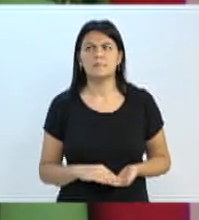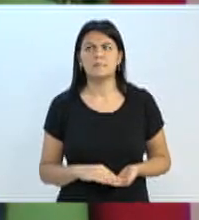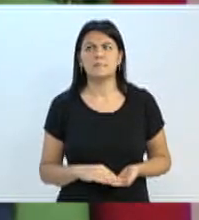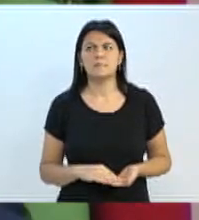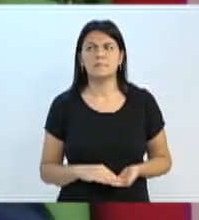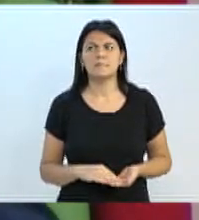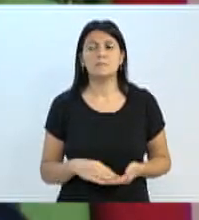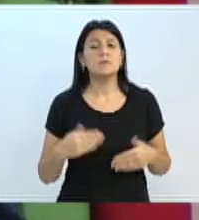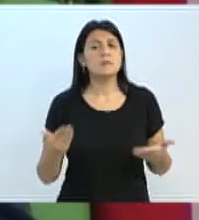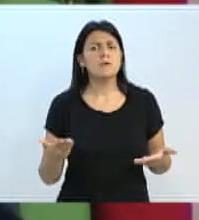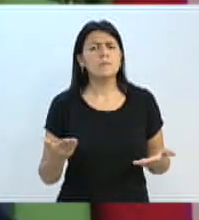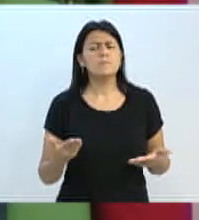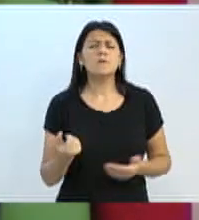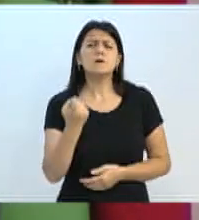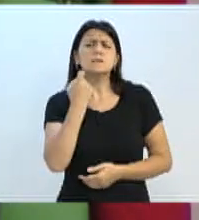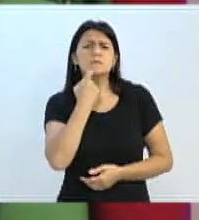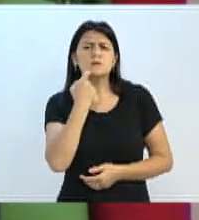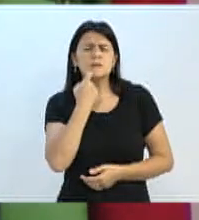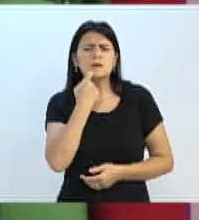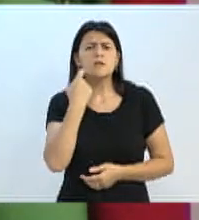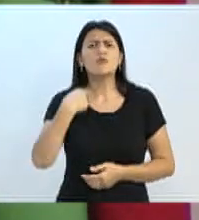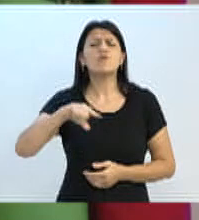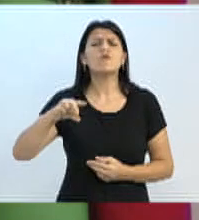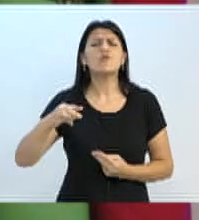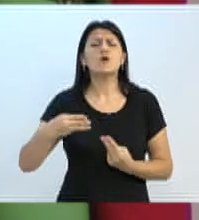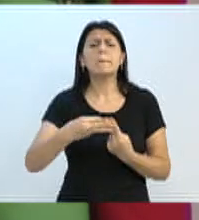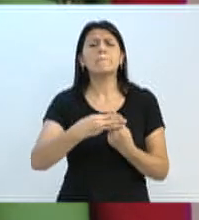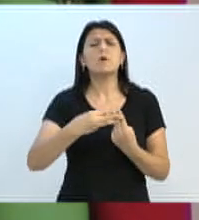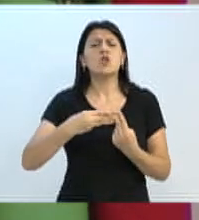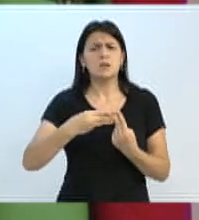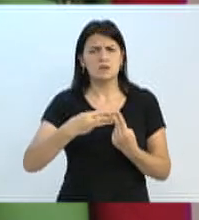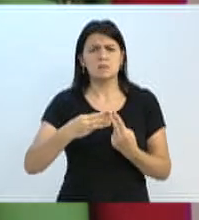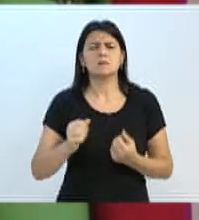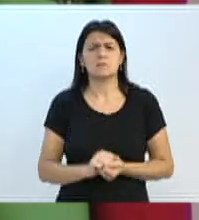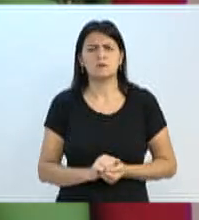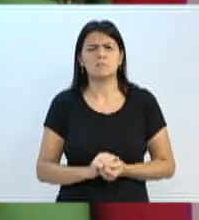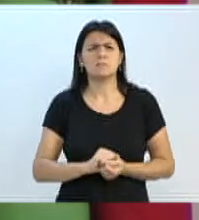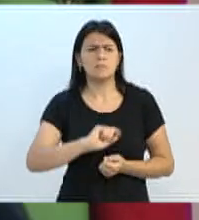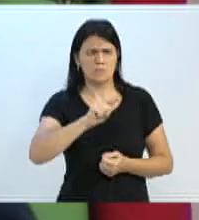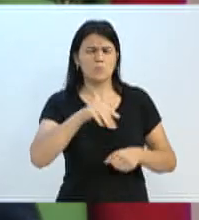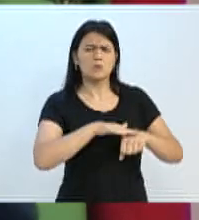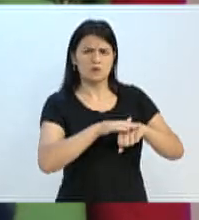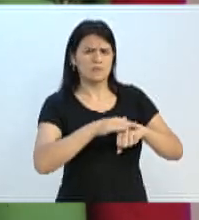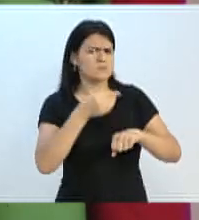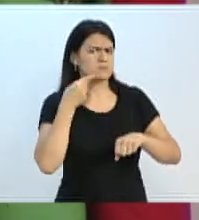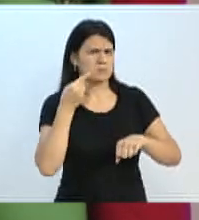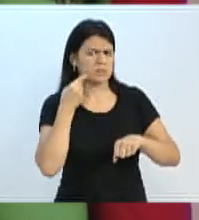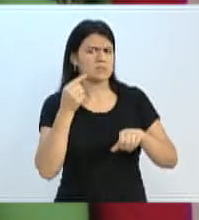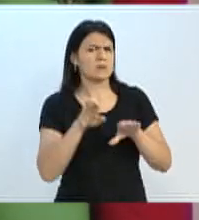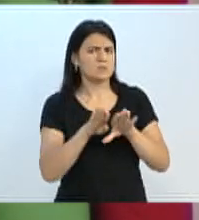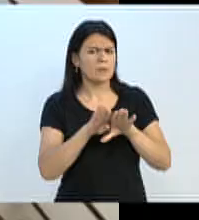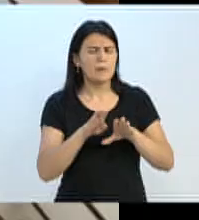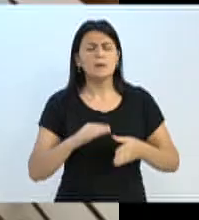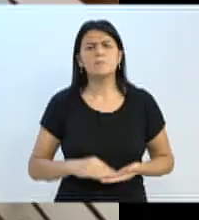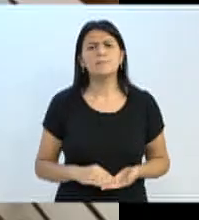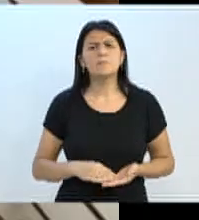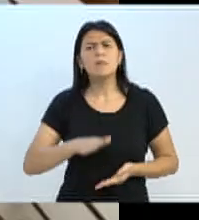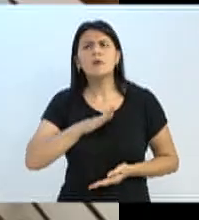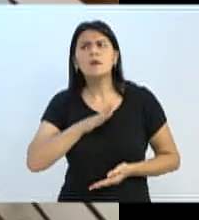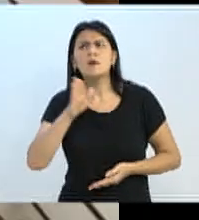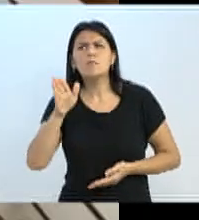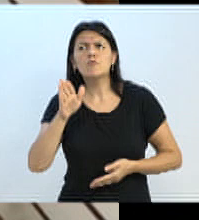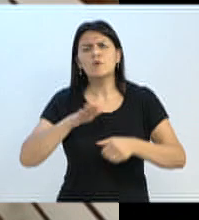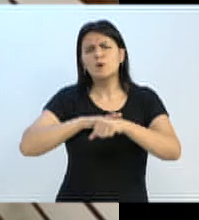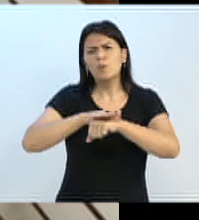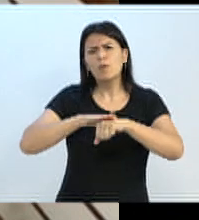Ari, eu estive na sexta-feira, na Policlínica, depois eu até queria conversar com o líder do governo. Eu estive lá conversando com